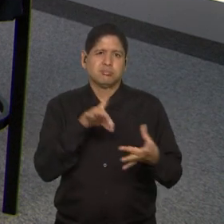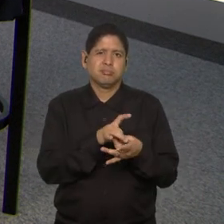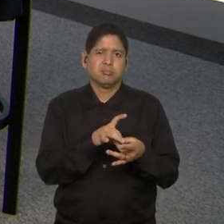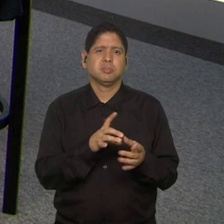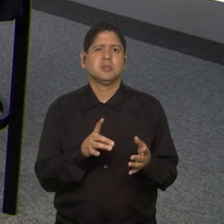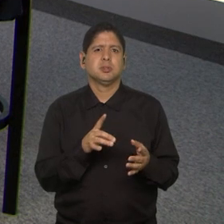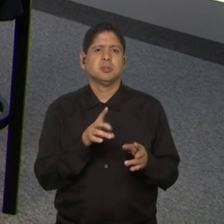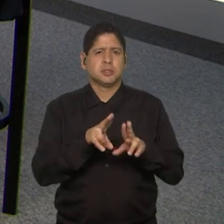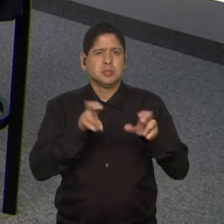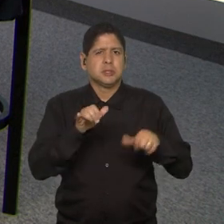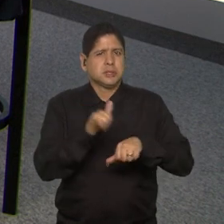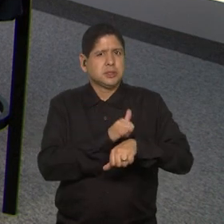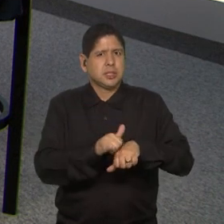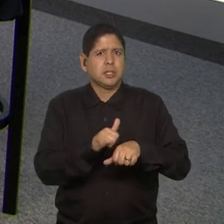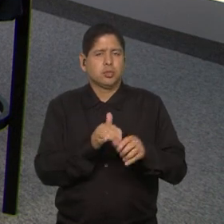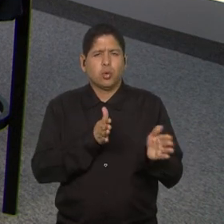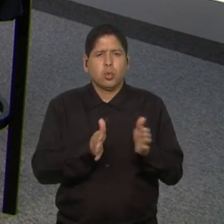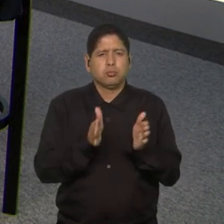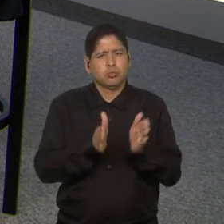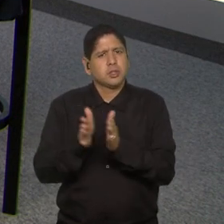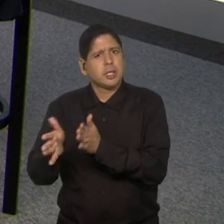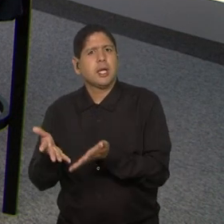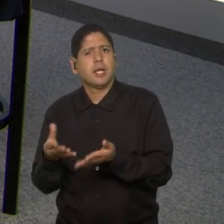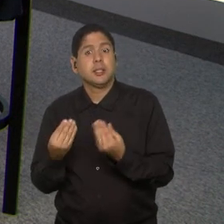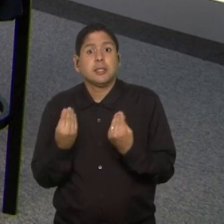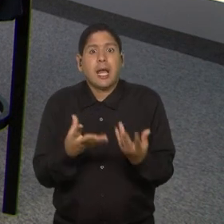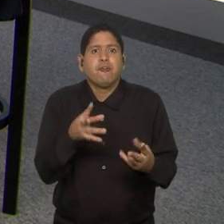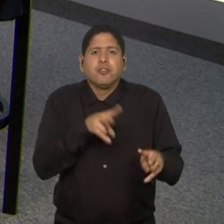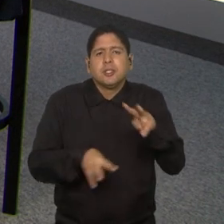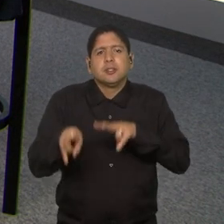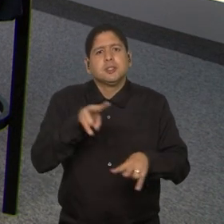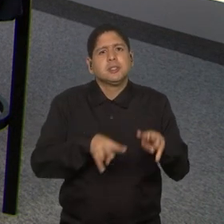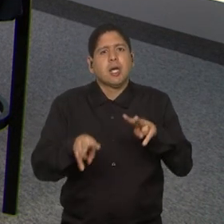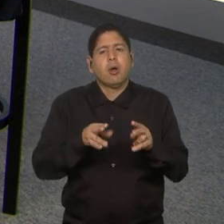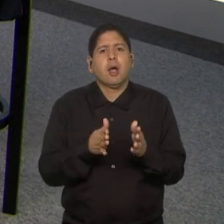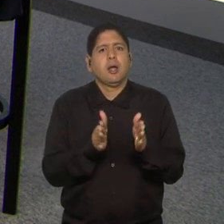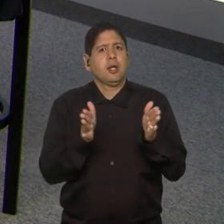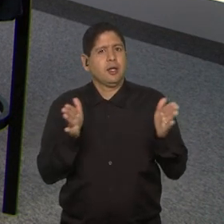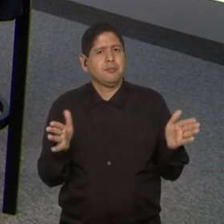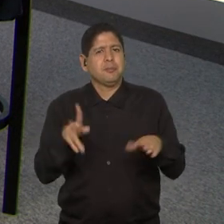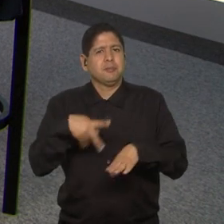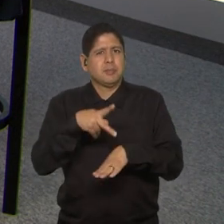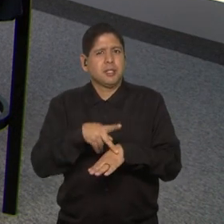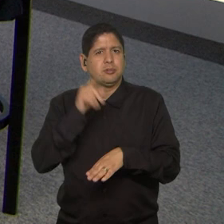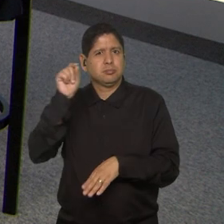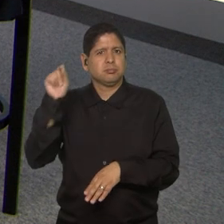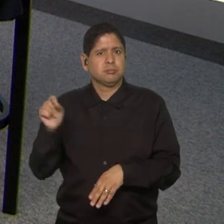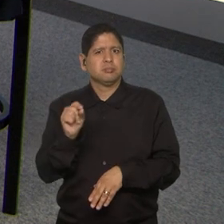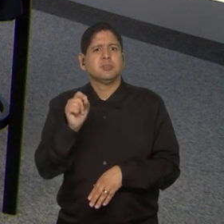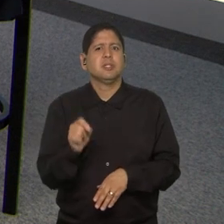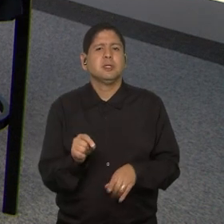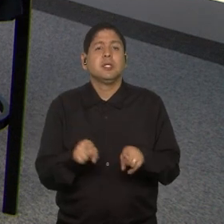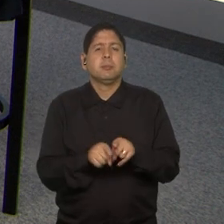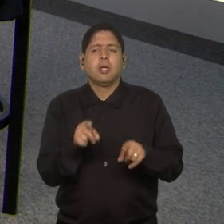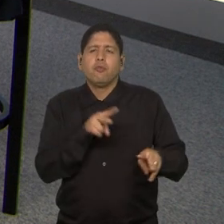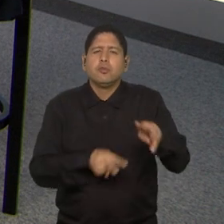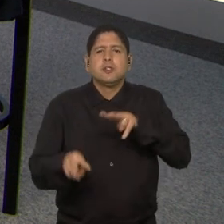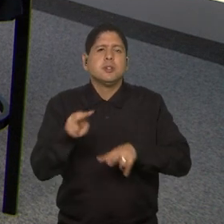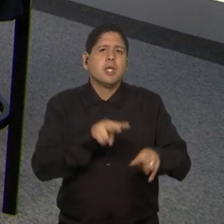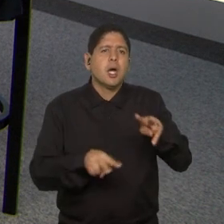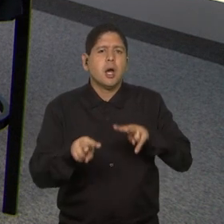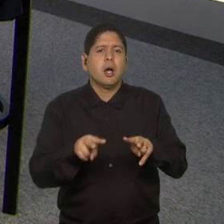estratégia. Organizar, dar uma visão ampla de país, uma visão